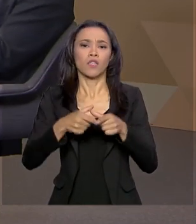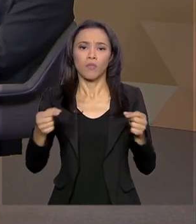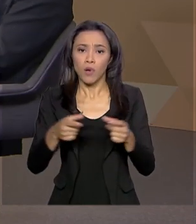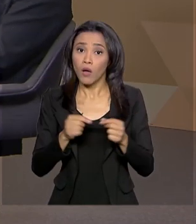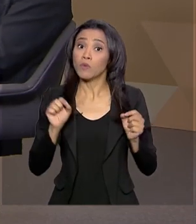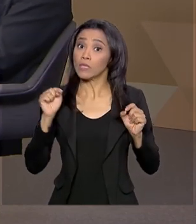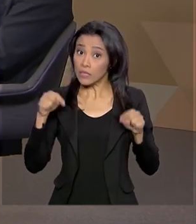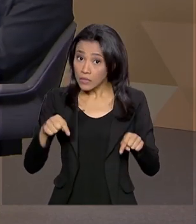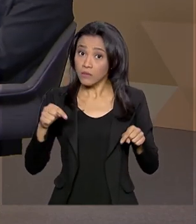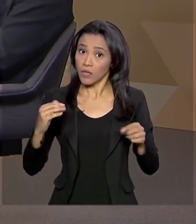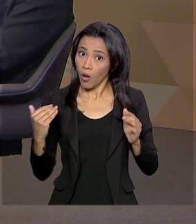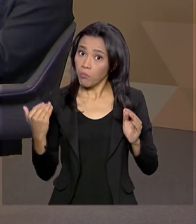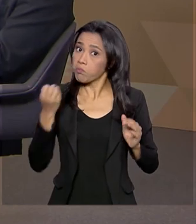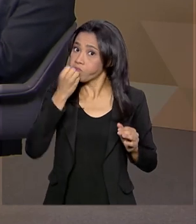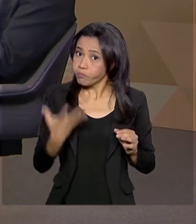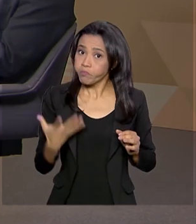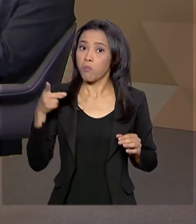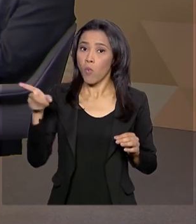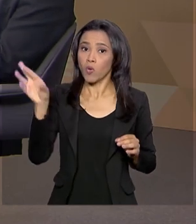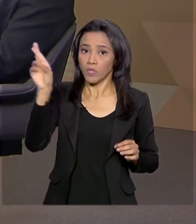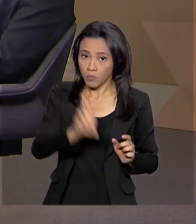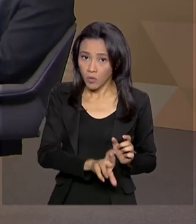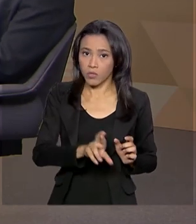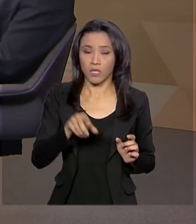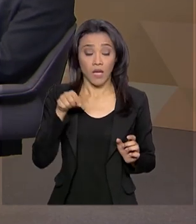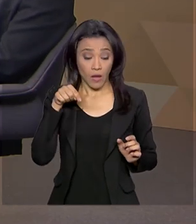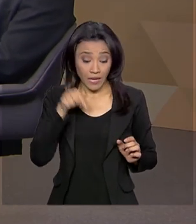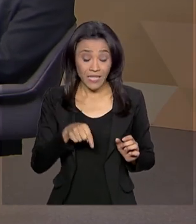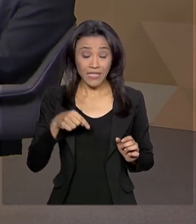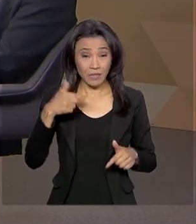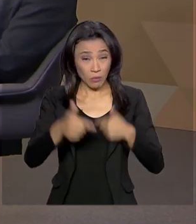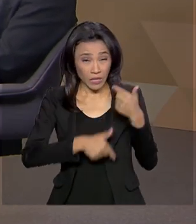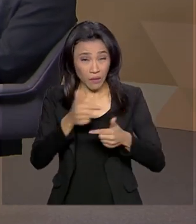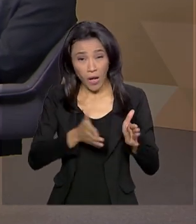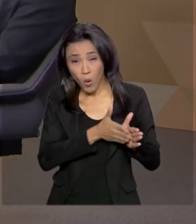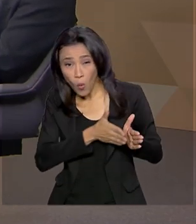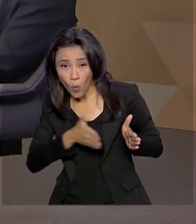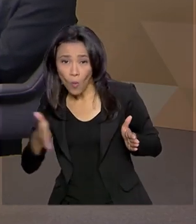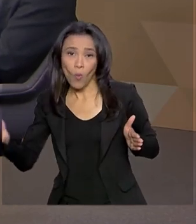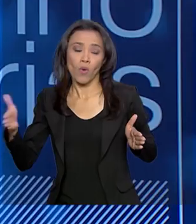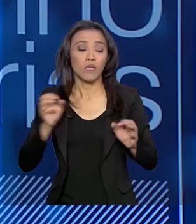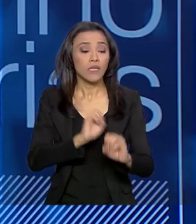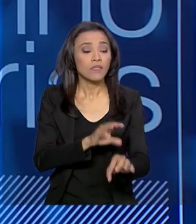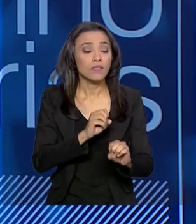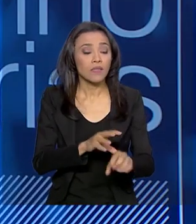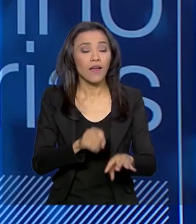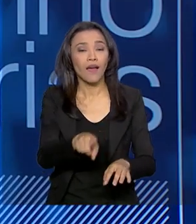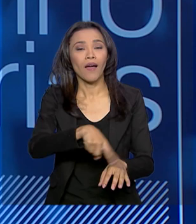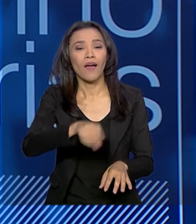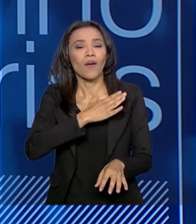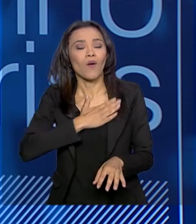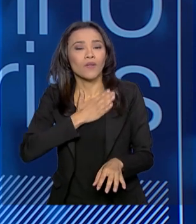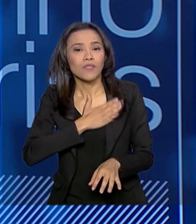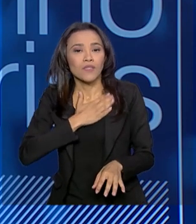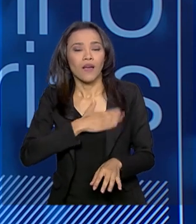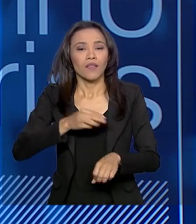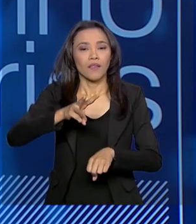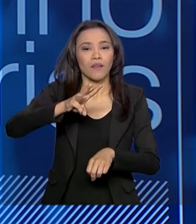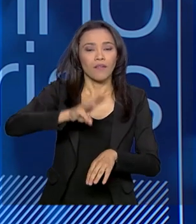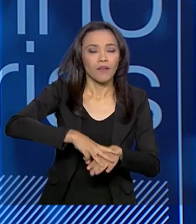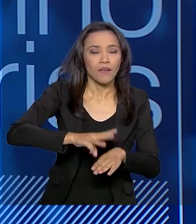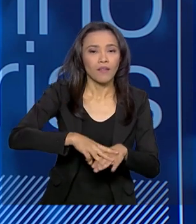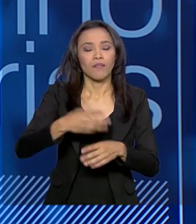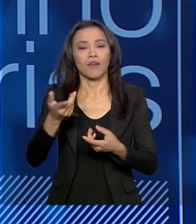trabalho que é de longo prazo, né? Então, ou seja, incentivar a criança a gostar da física, gostar da matemática, gostar de